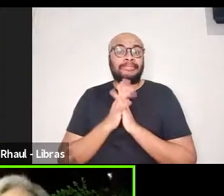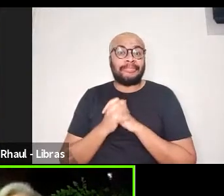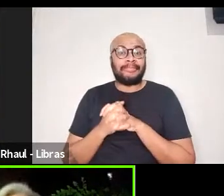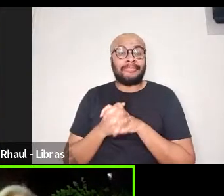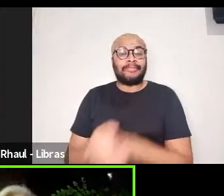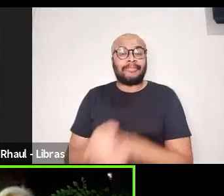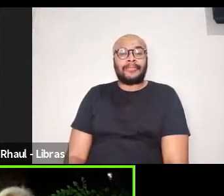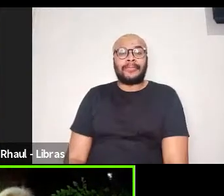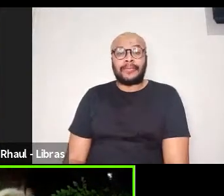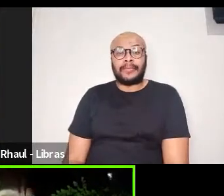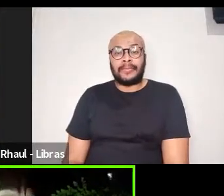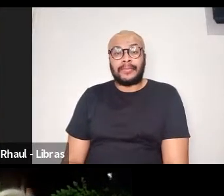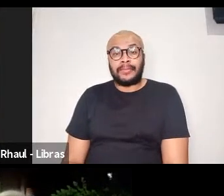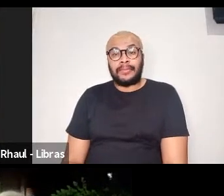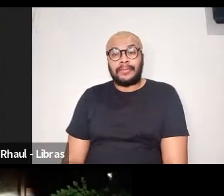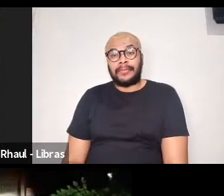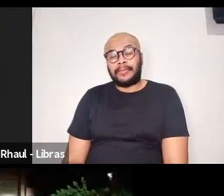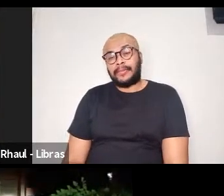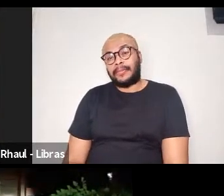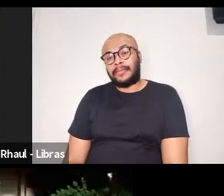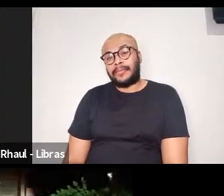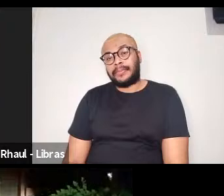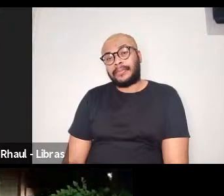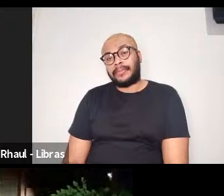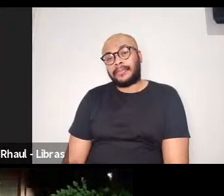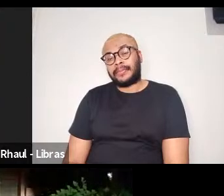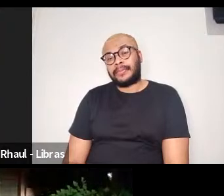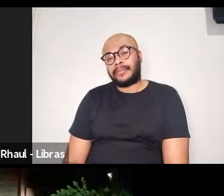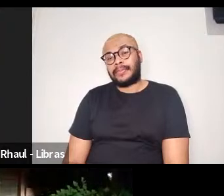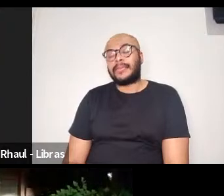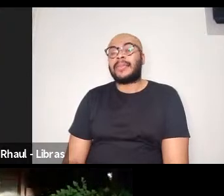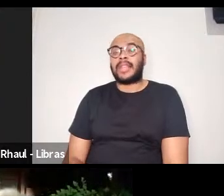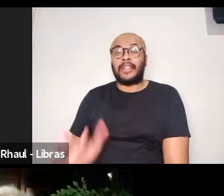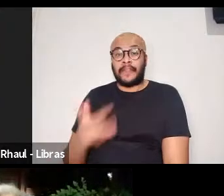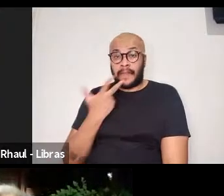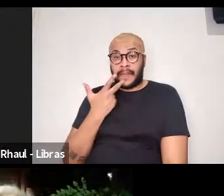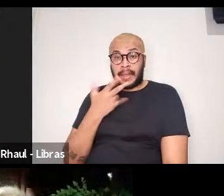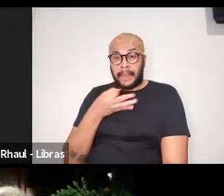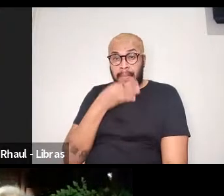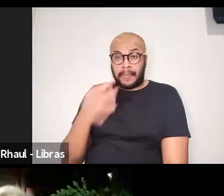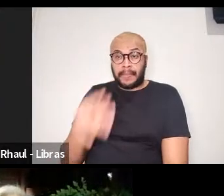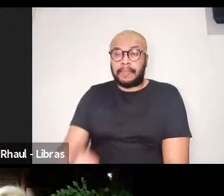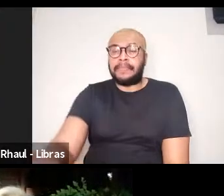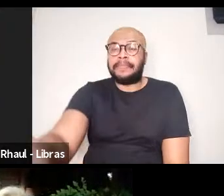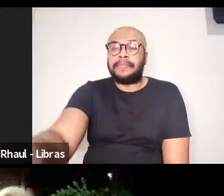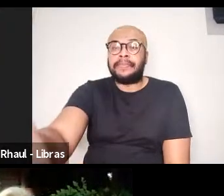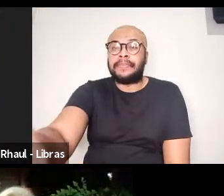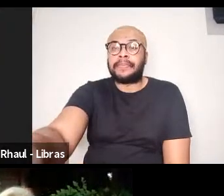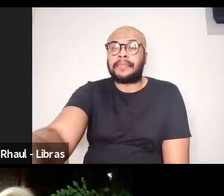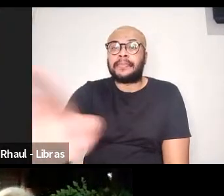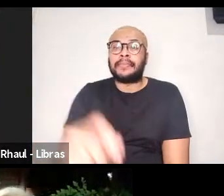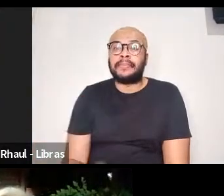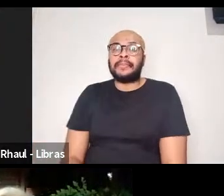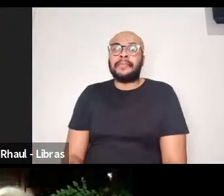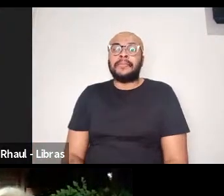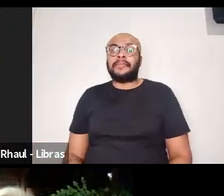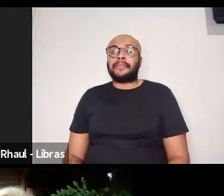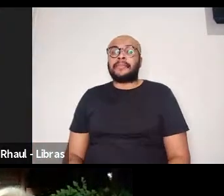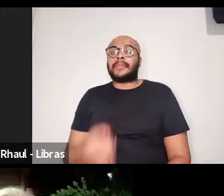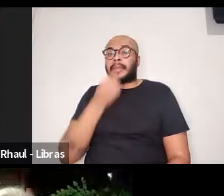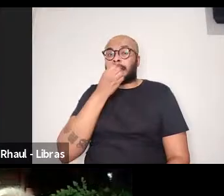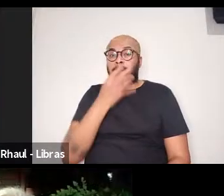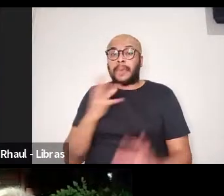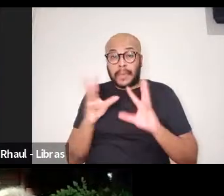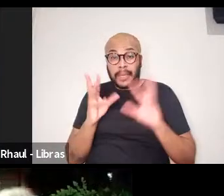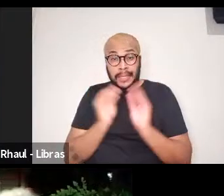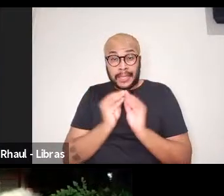queremos? Já que vou dar a primeira as boas resenhas precisam de